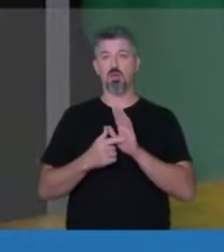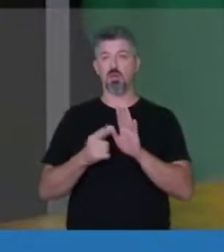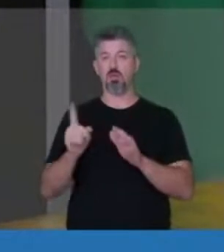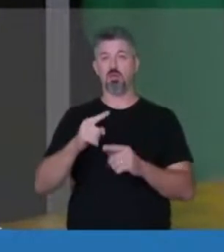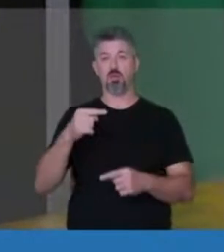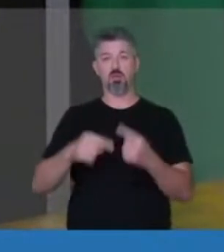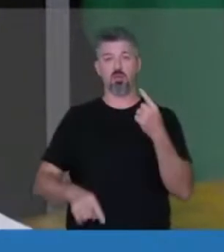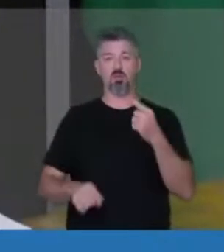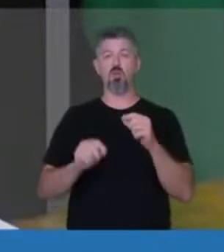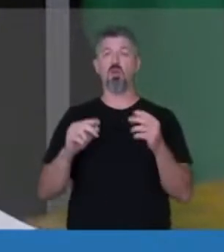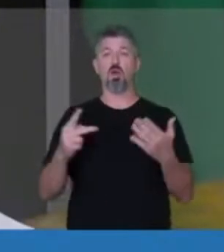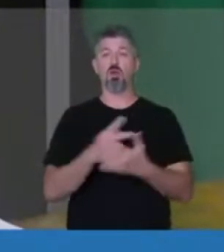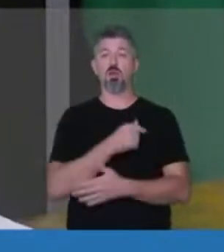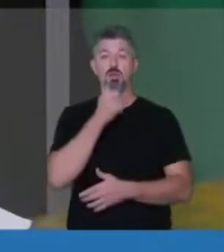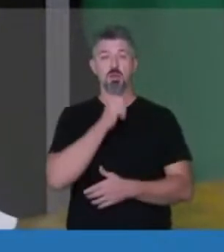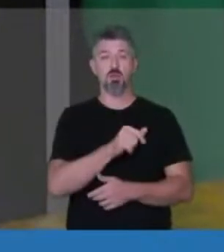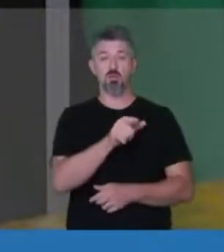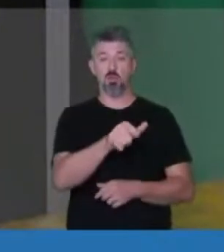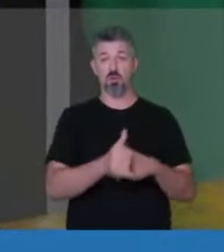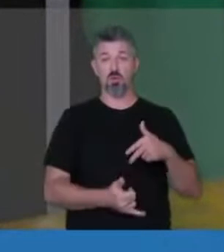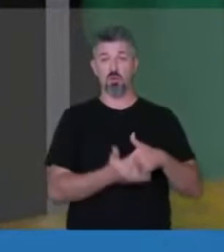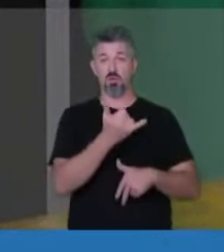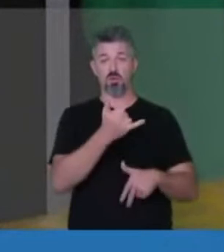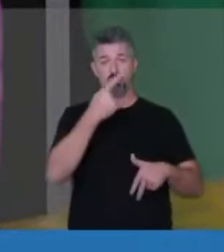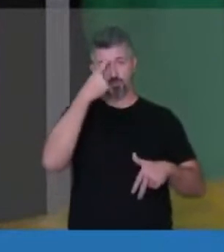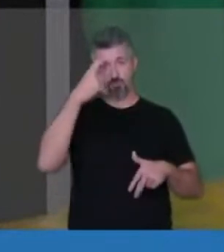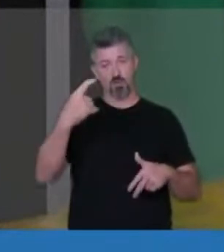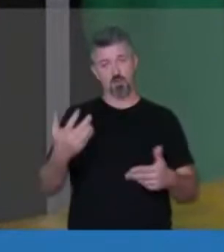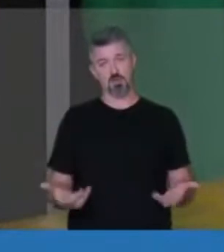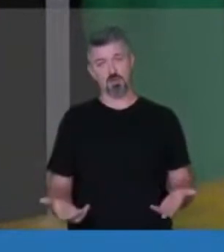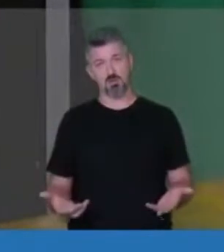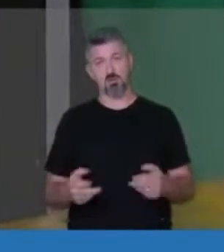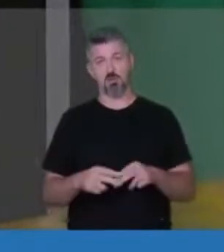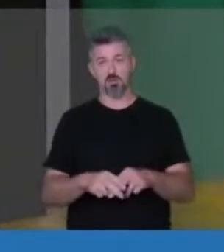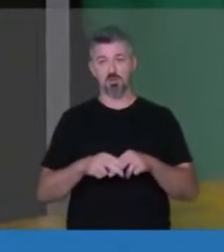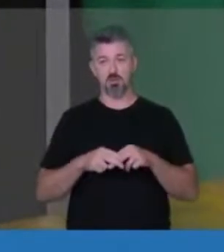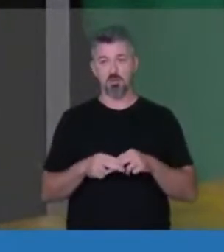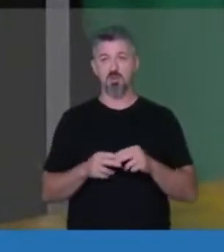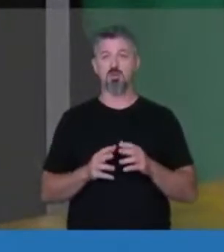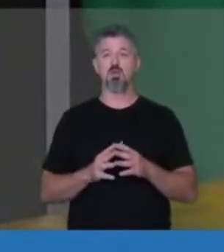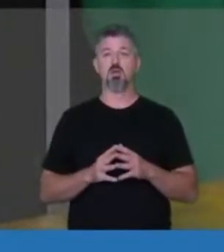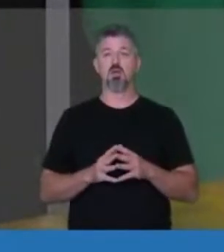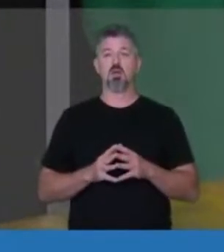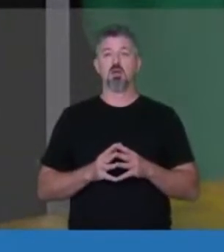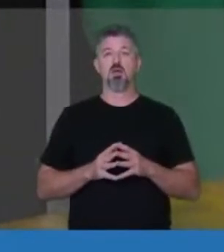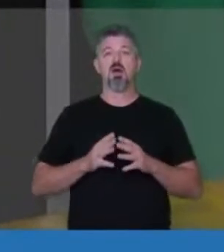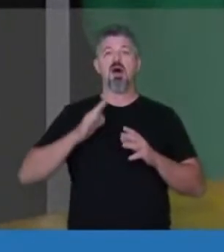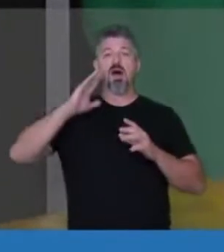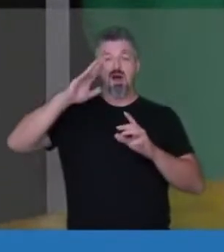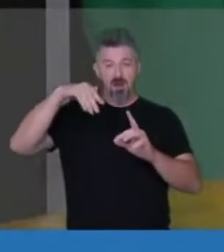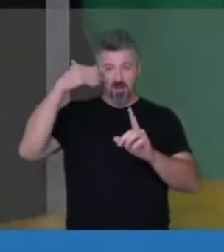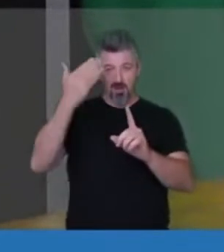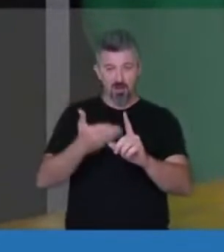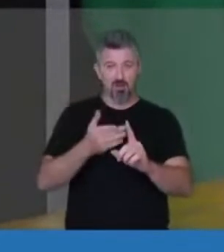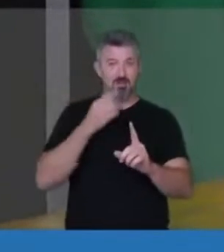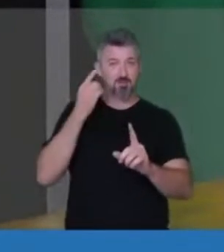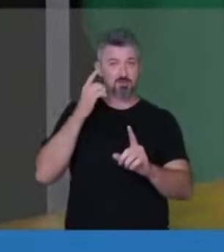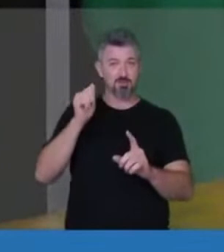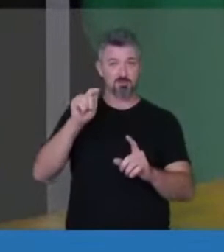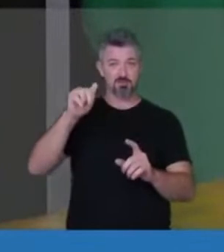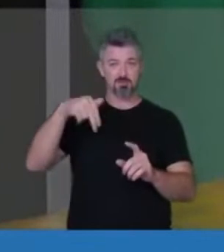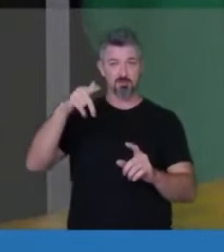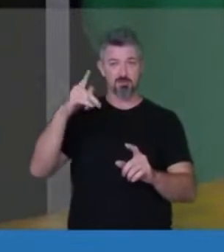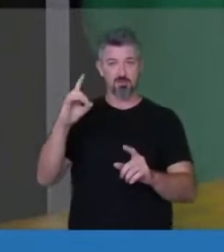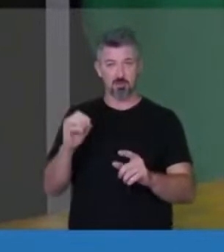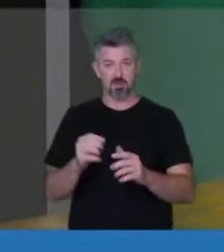com a situação da mulher inserida no contexto de violência. Portanto, eu quero homenagear o deputado Aguinaldo